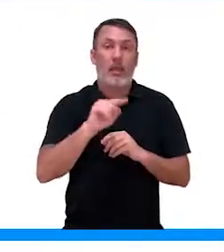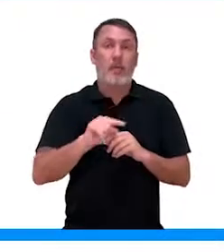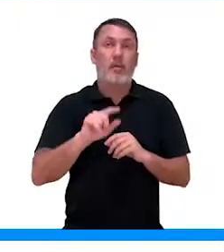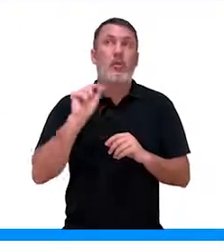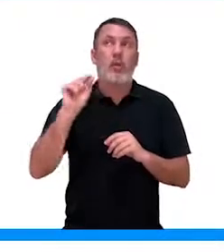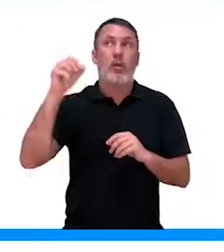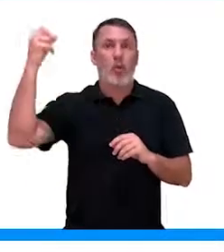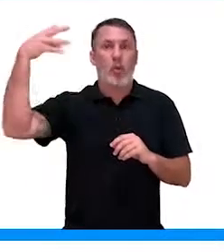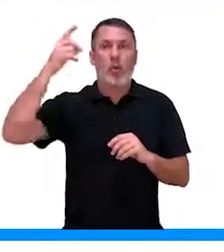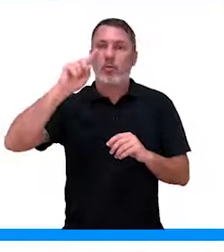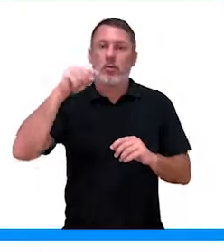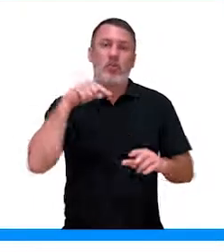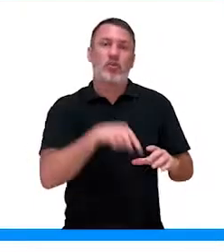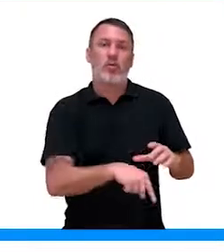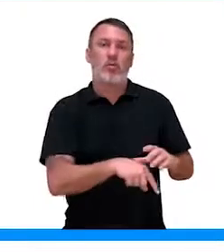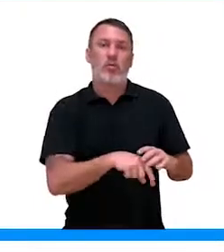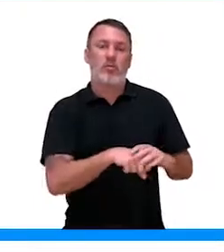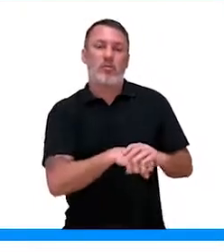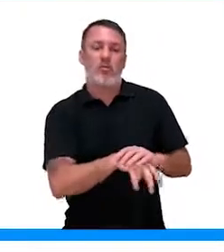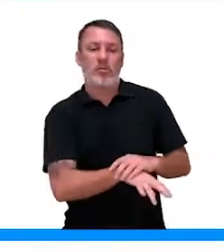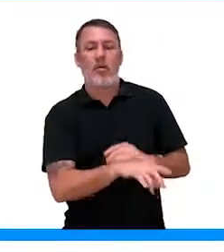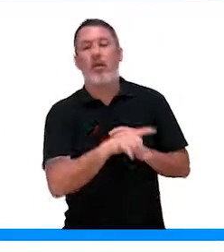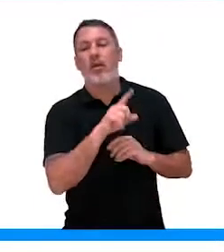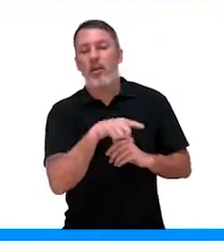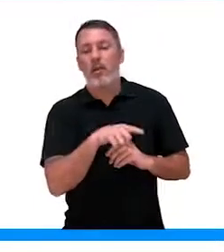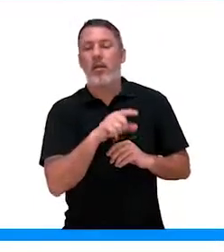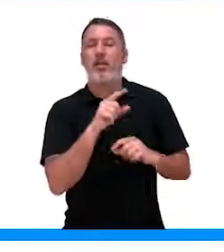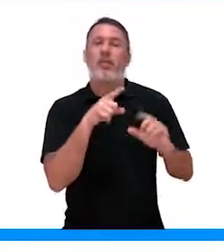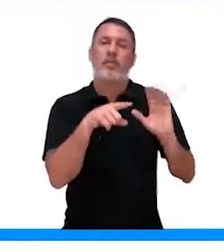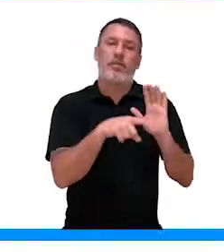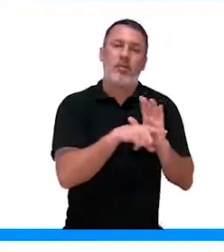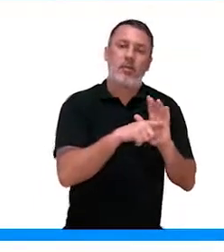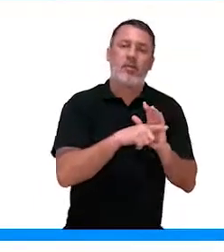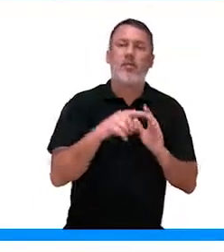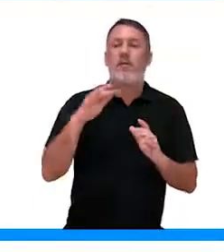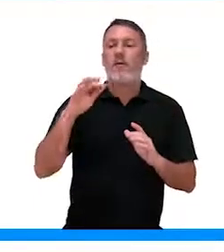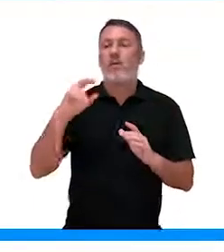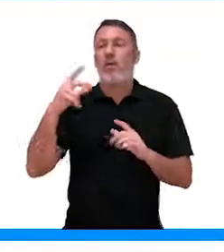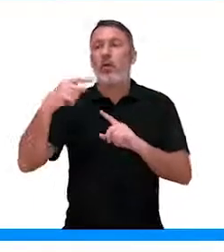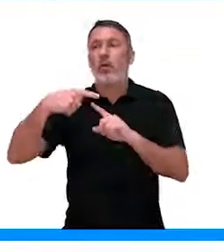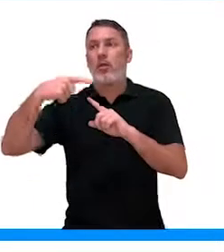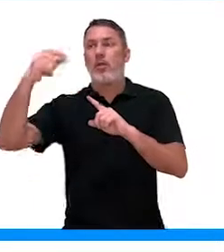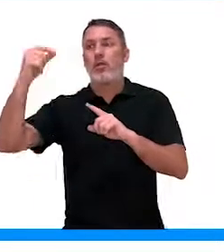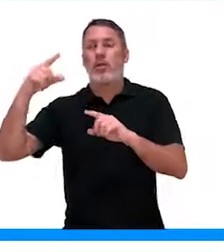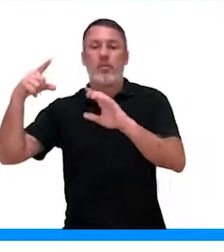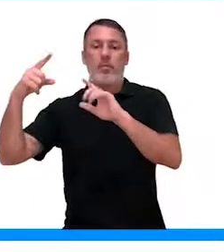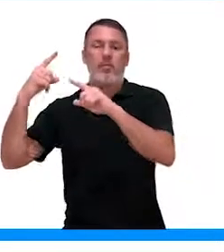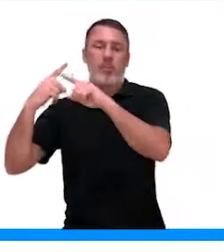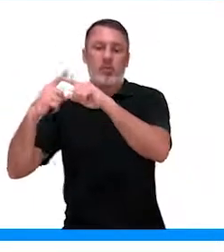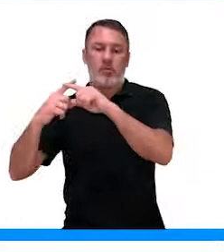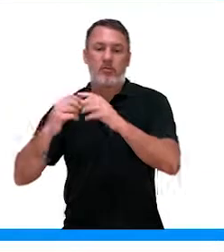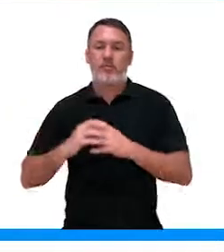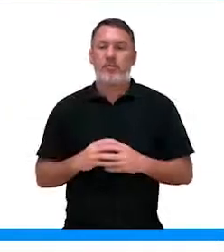elas crescem em direção contrária, em direção ao solo. Então, elas têm fototropismo negativo.